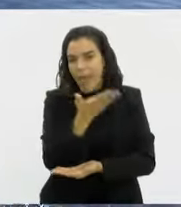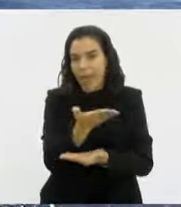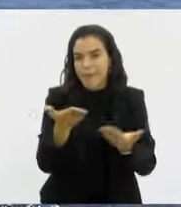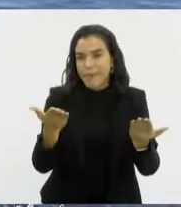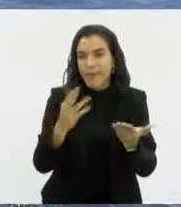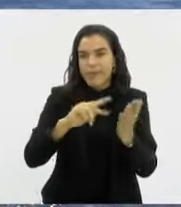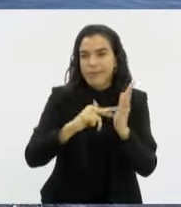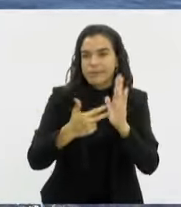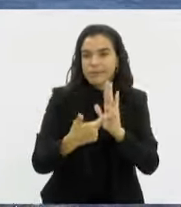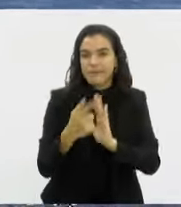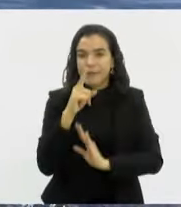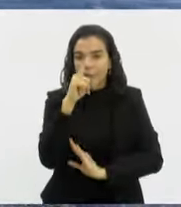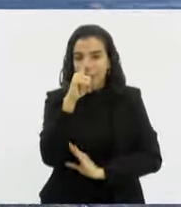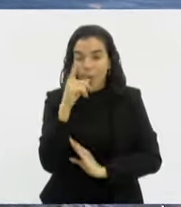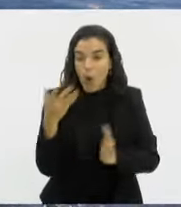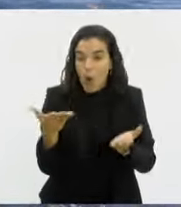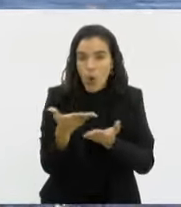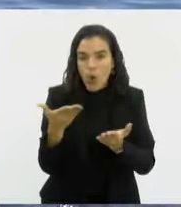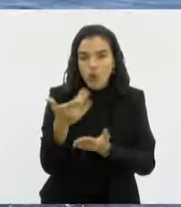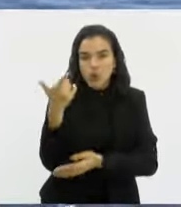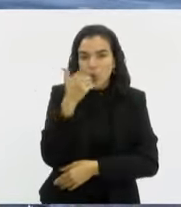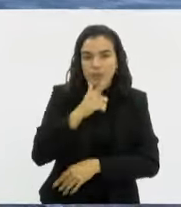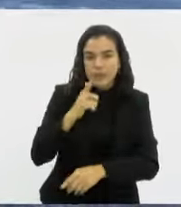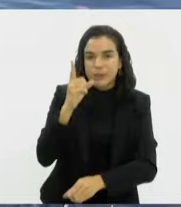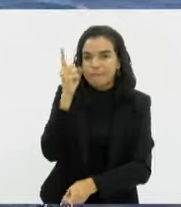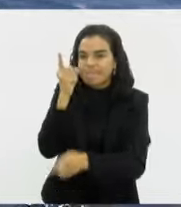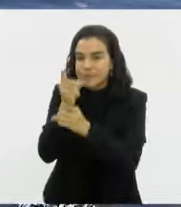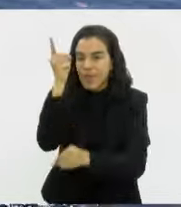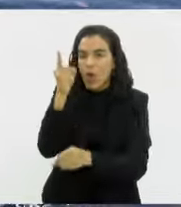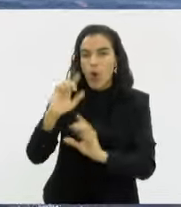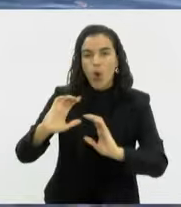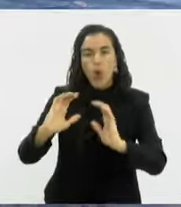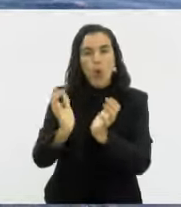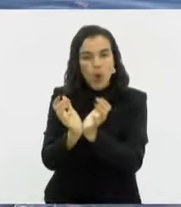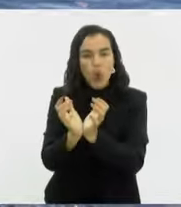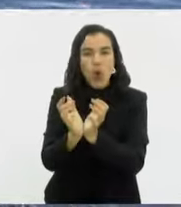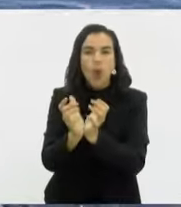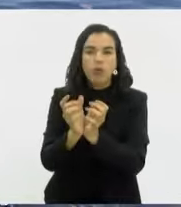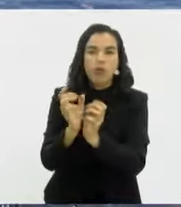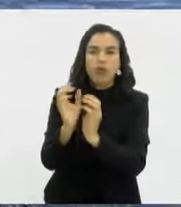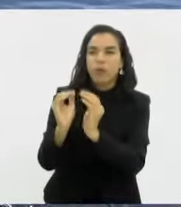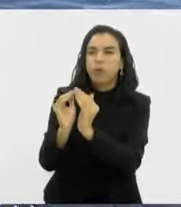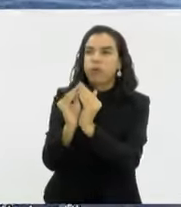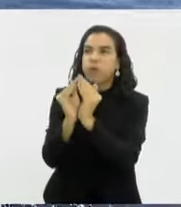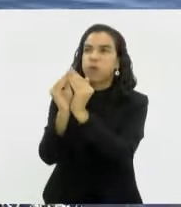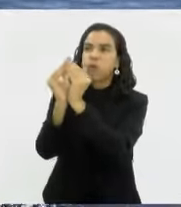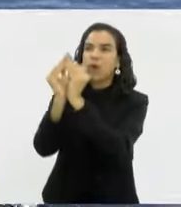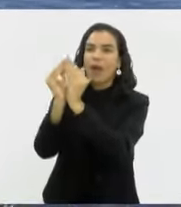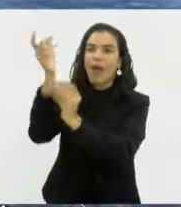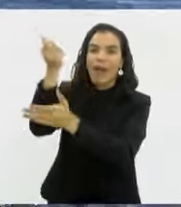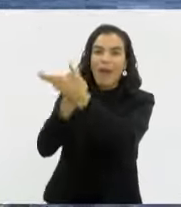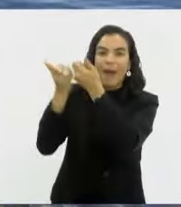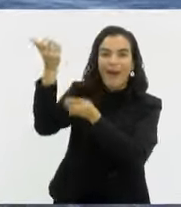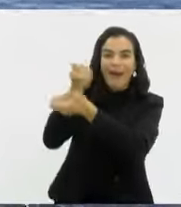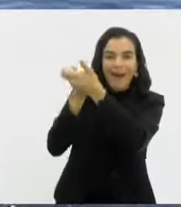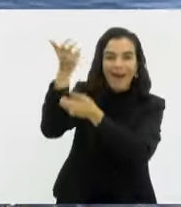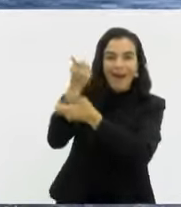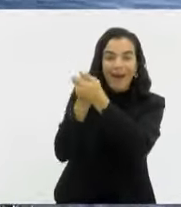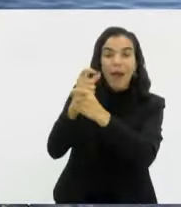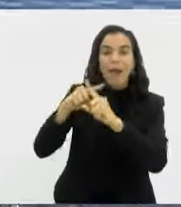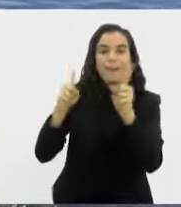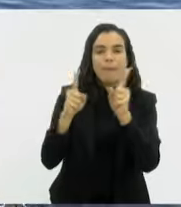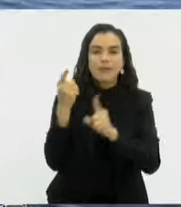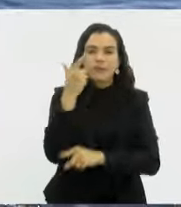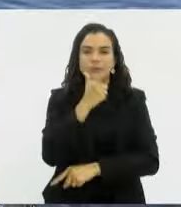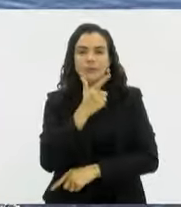não conseguiu hoje dar nenhum flagrante nos grupos que vão tentar fazer o resgate do balão, mas a gente pegou o